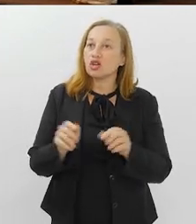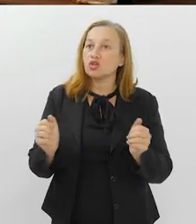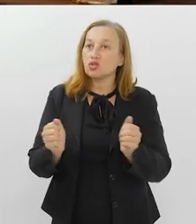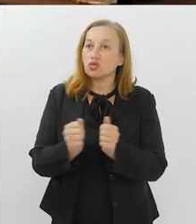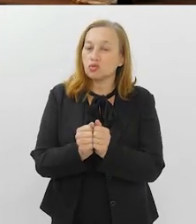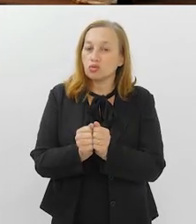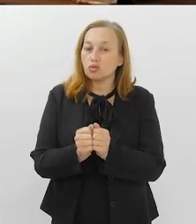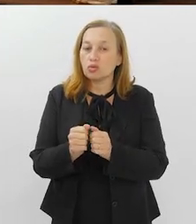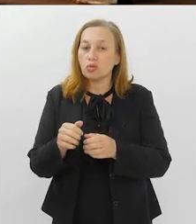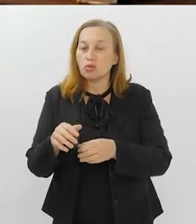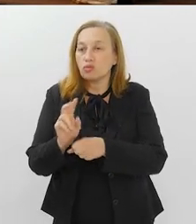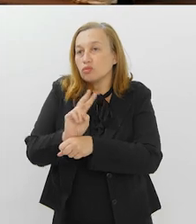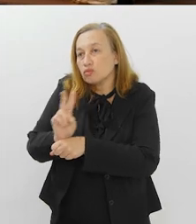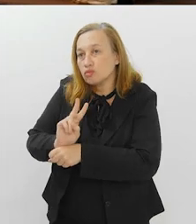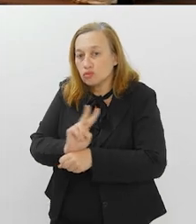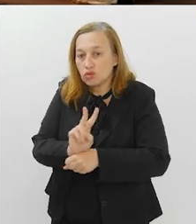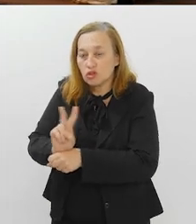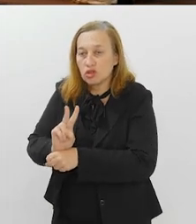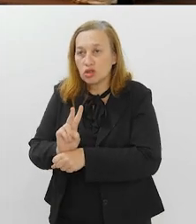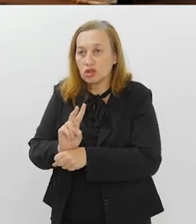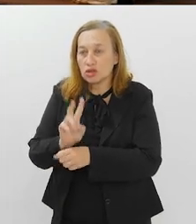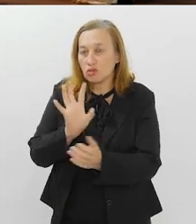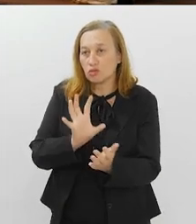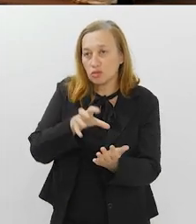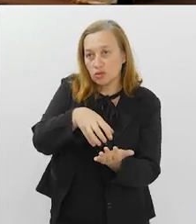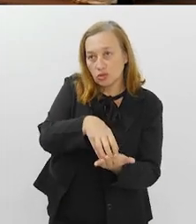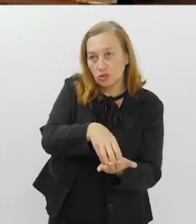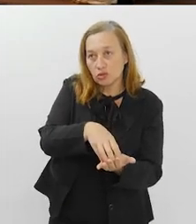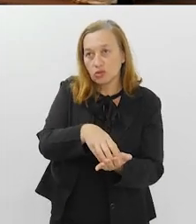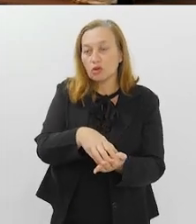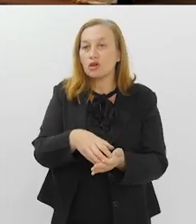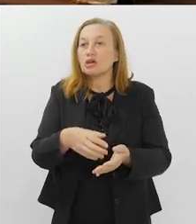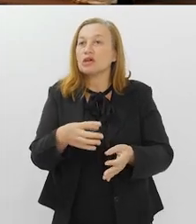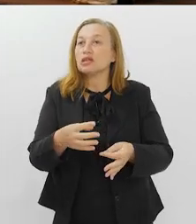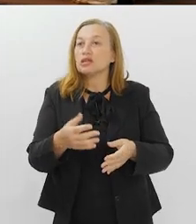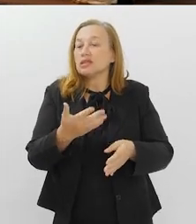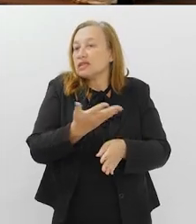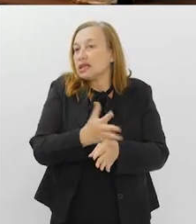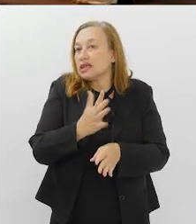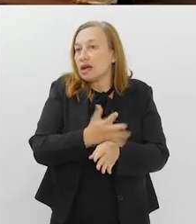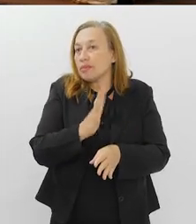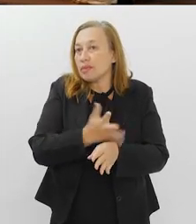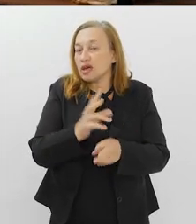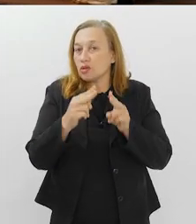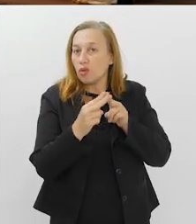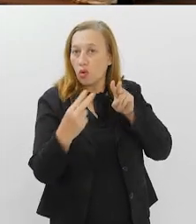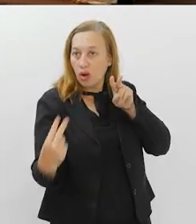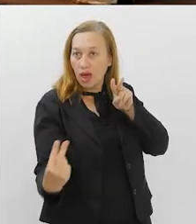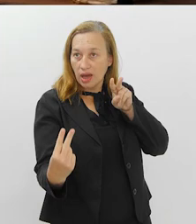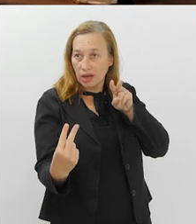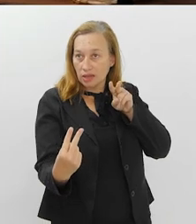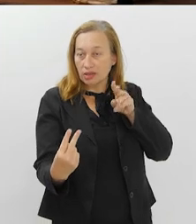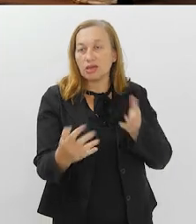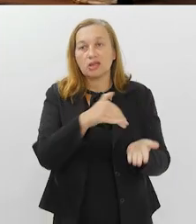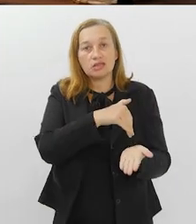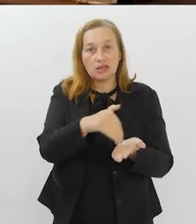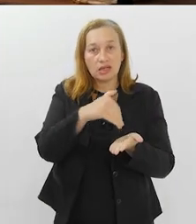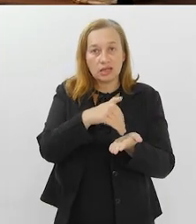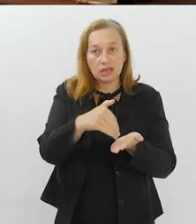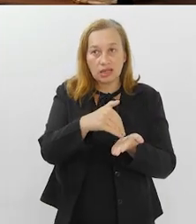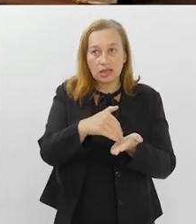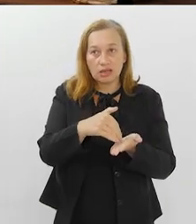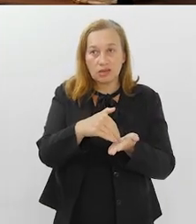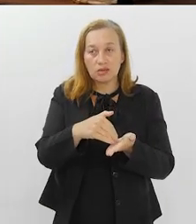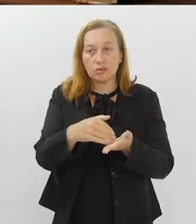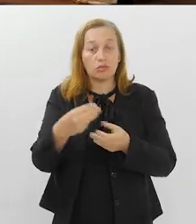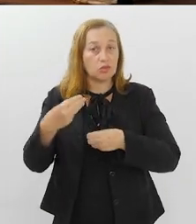vem, junto com o setor de vigilância, desenvolvendo treinamentos online com as secretarias